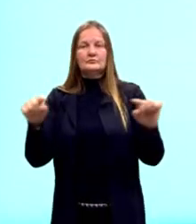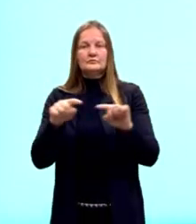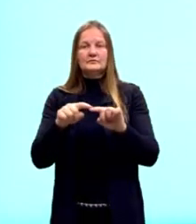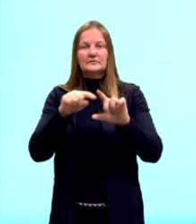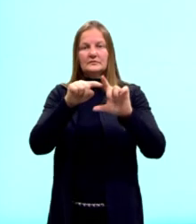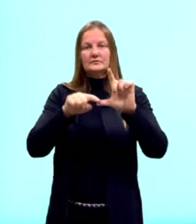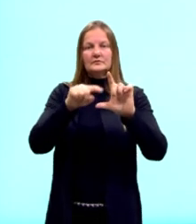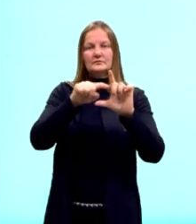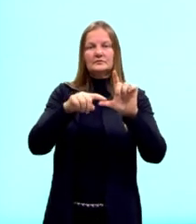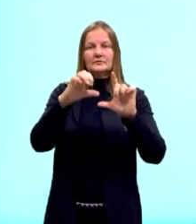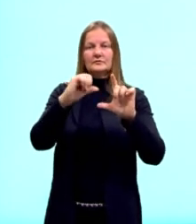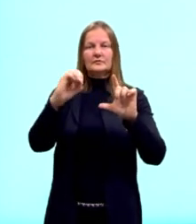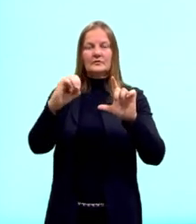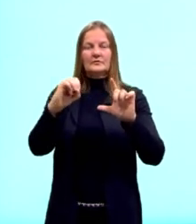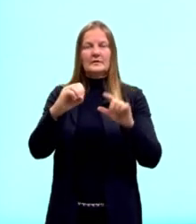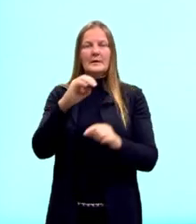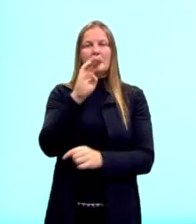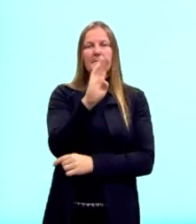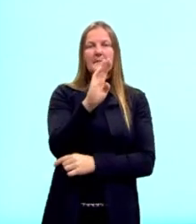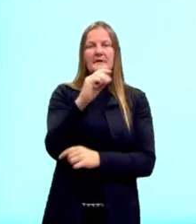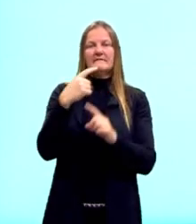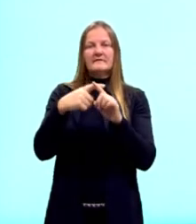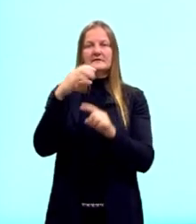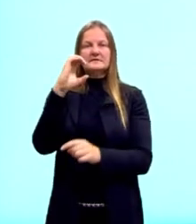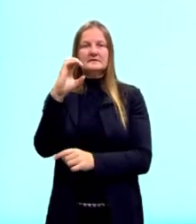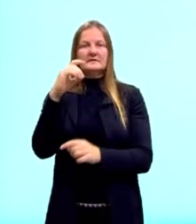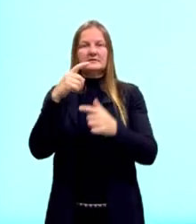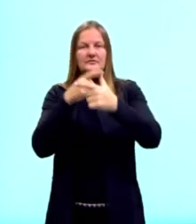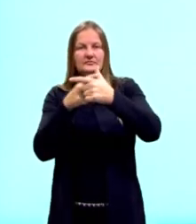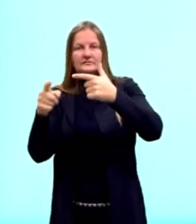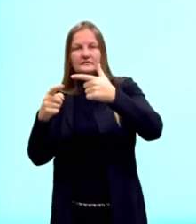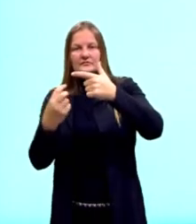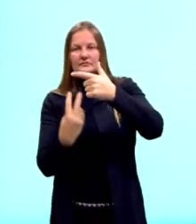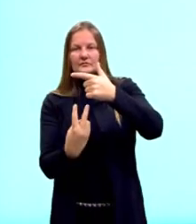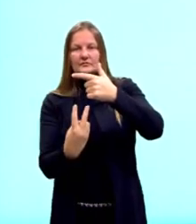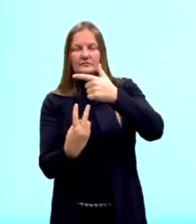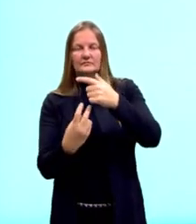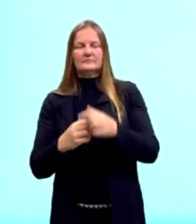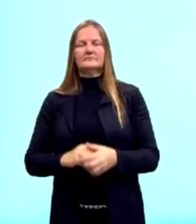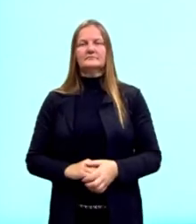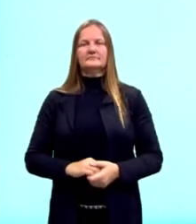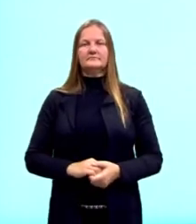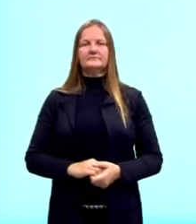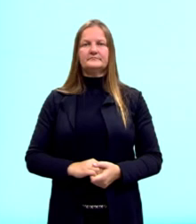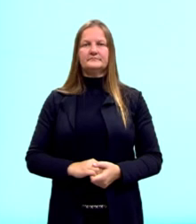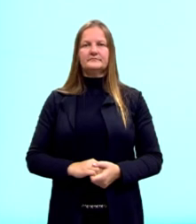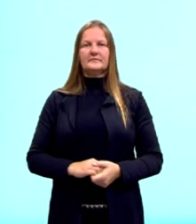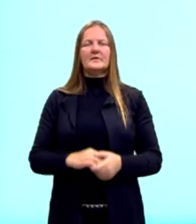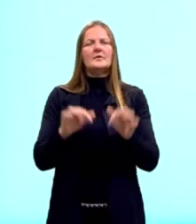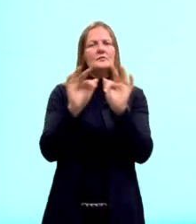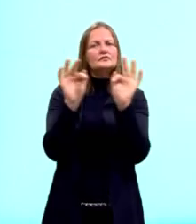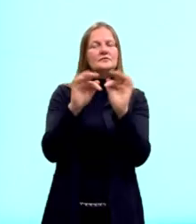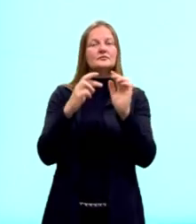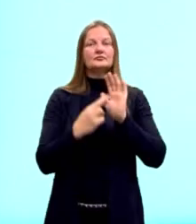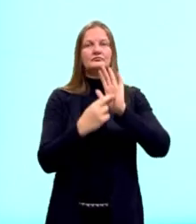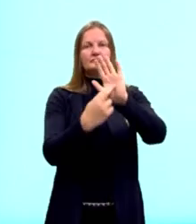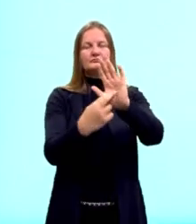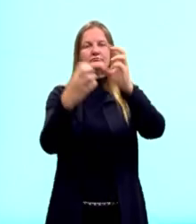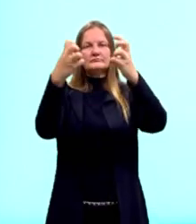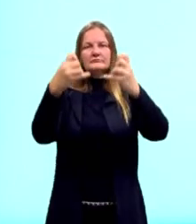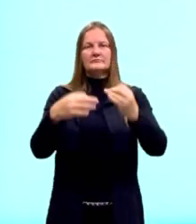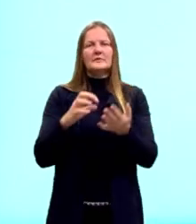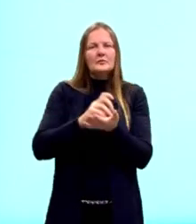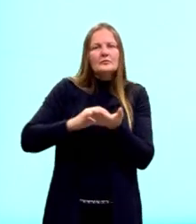é o cateto B vezes o cateto C dividido por 2, tá? Uma das formas de representar e